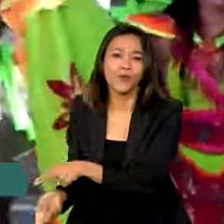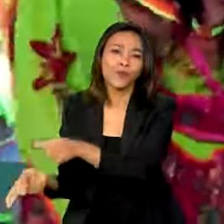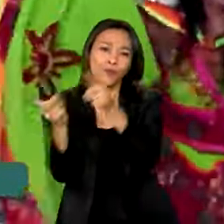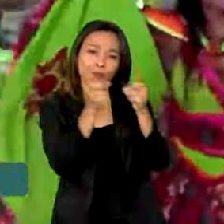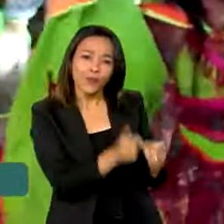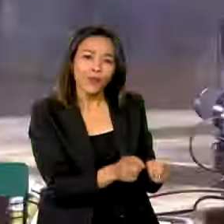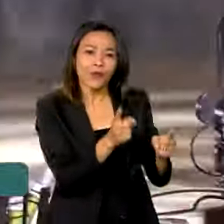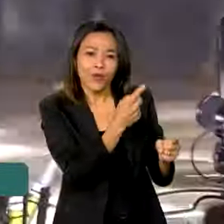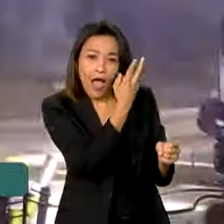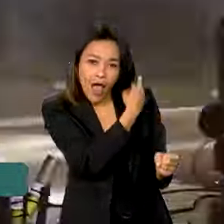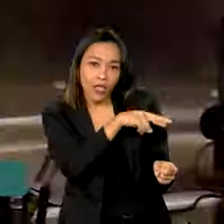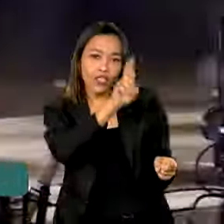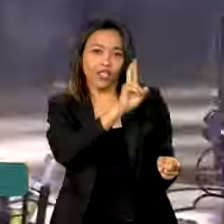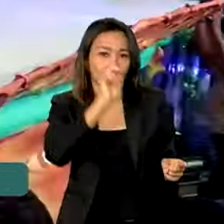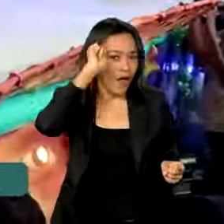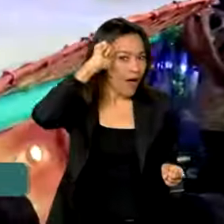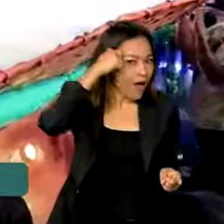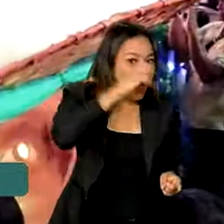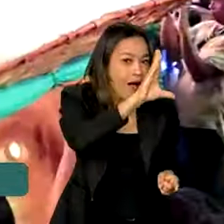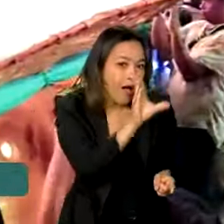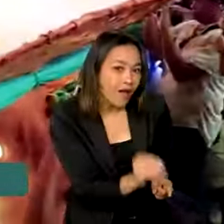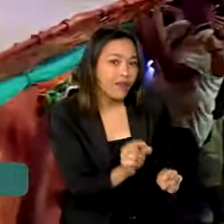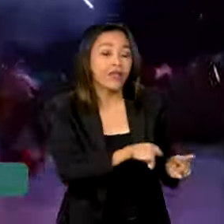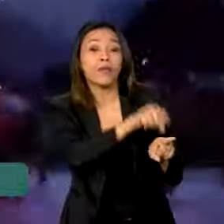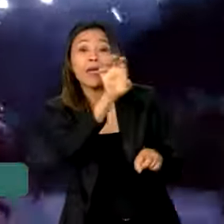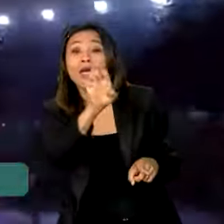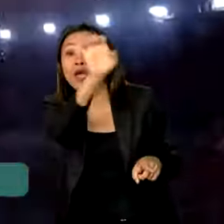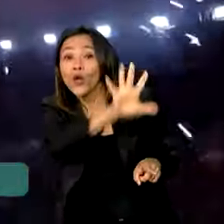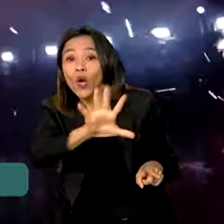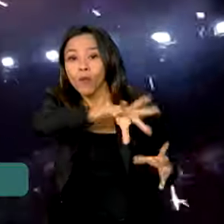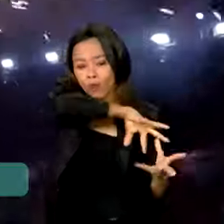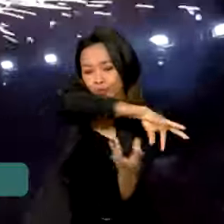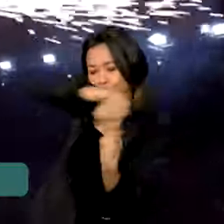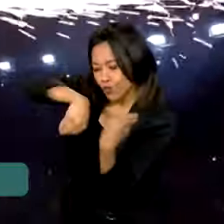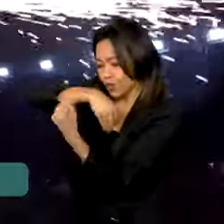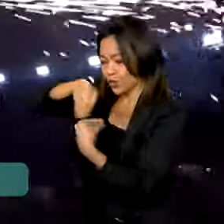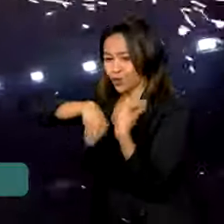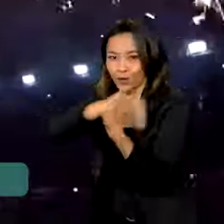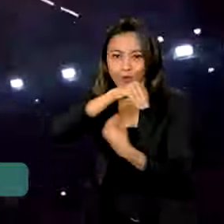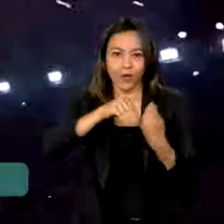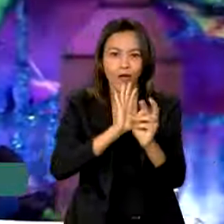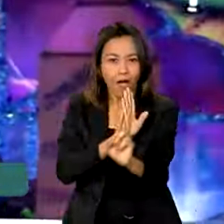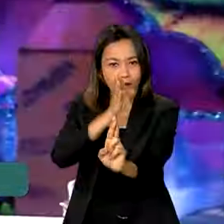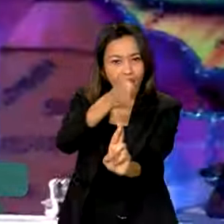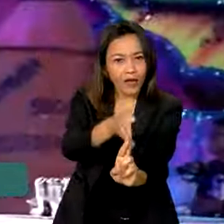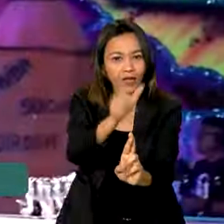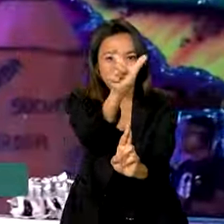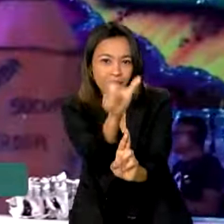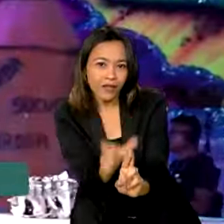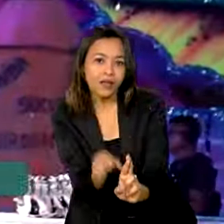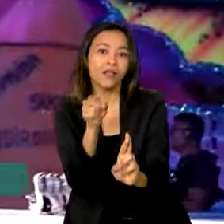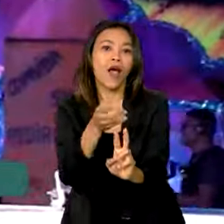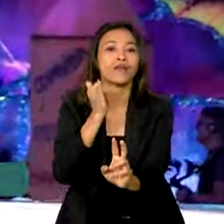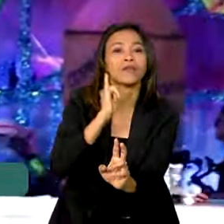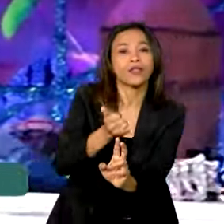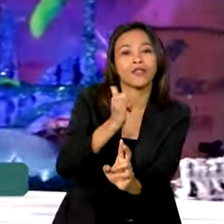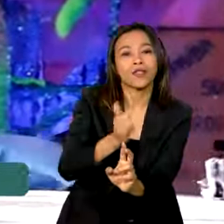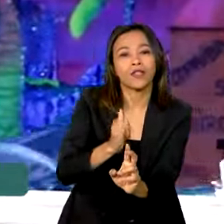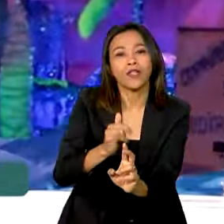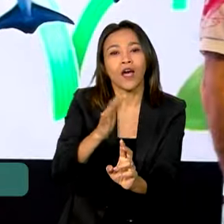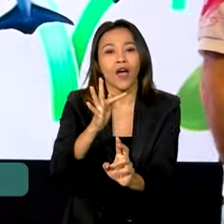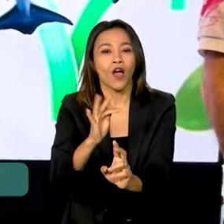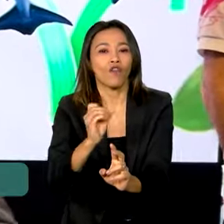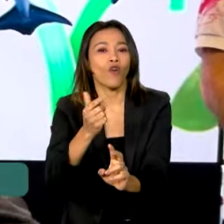elementos de religiões africanas e europeias, além de fazer referências ao folclore latino